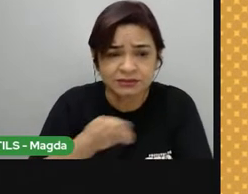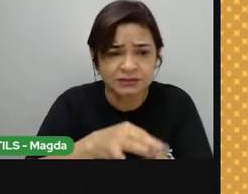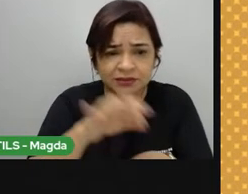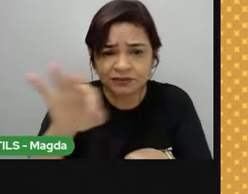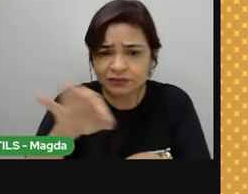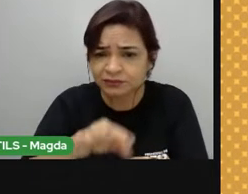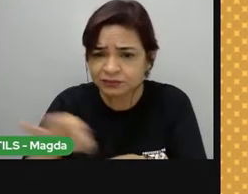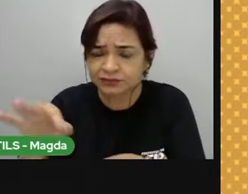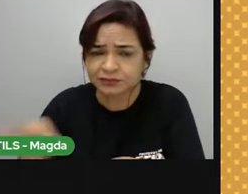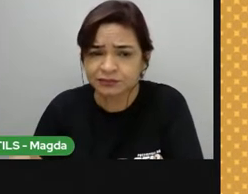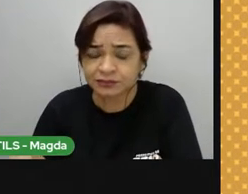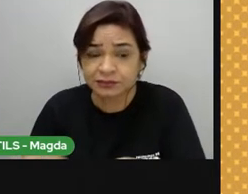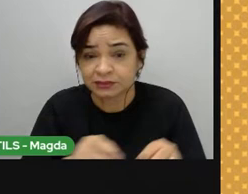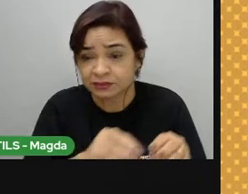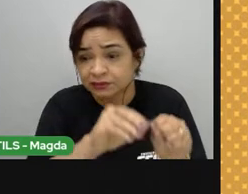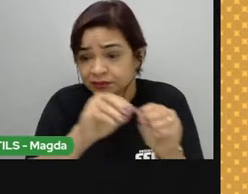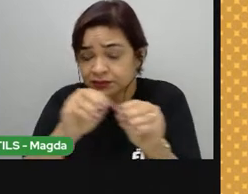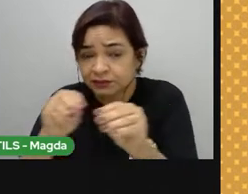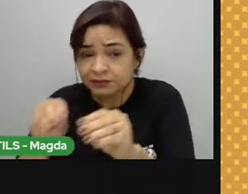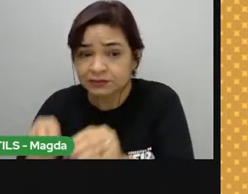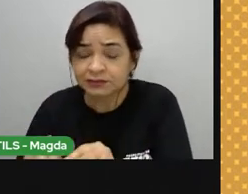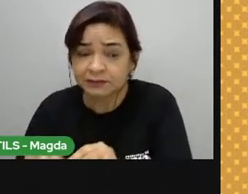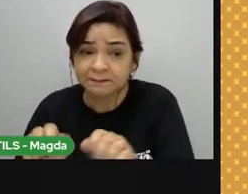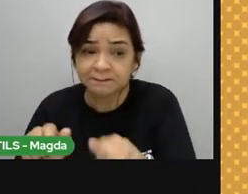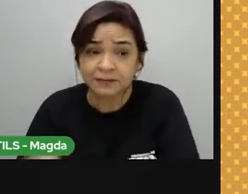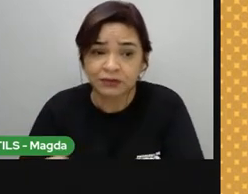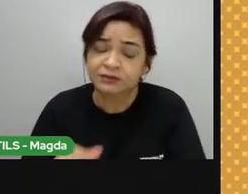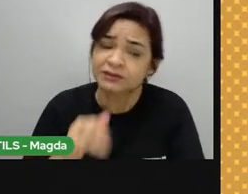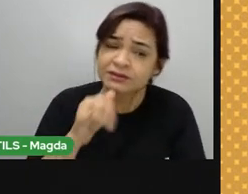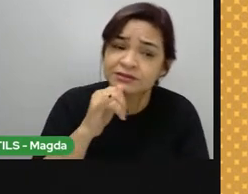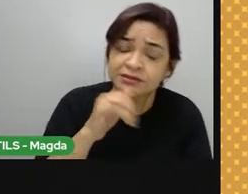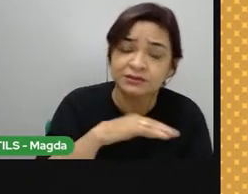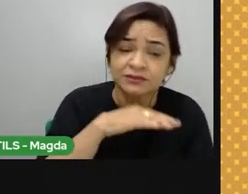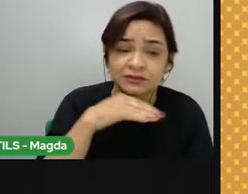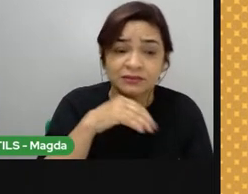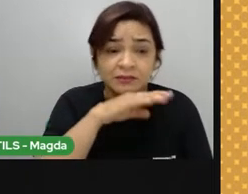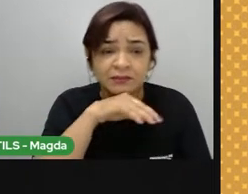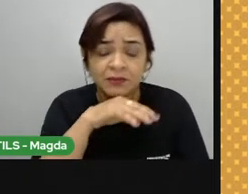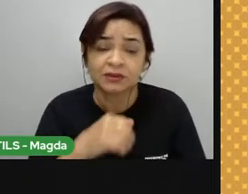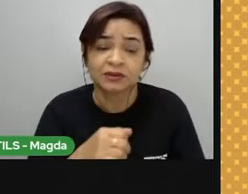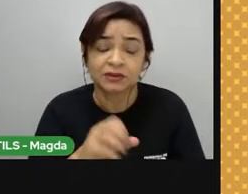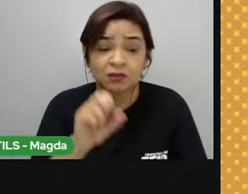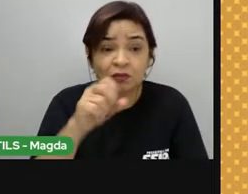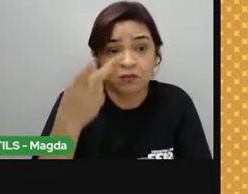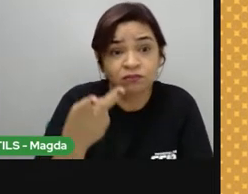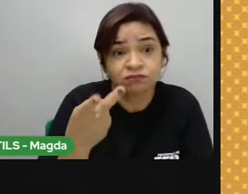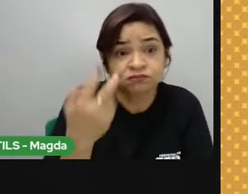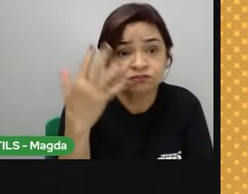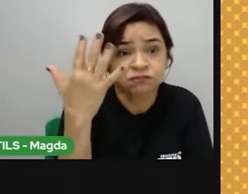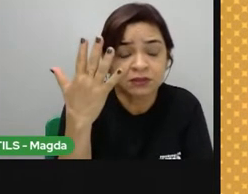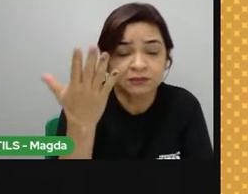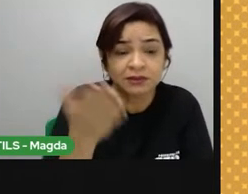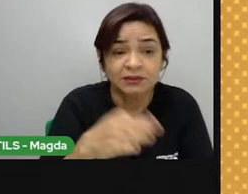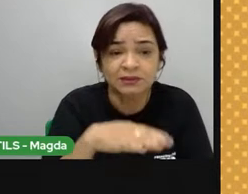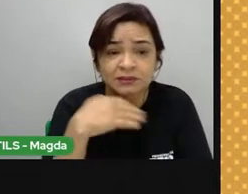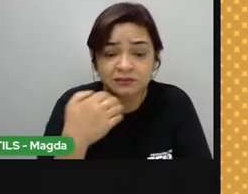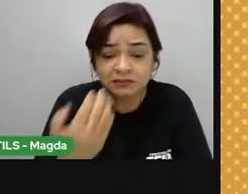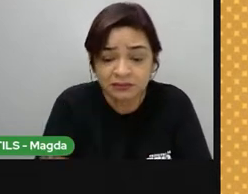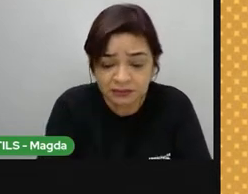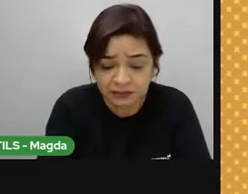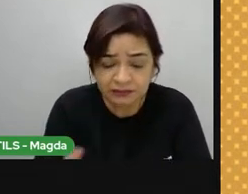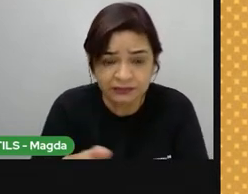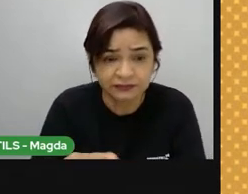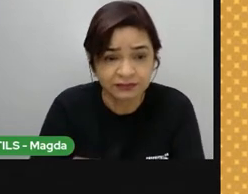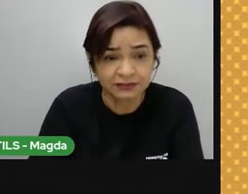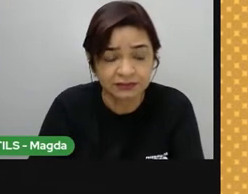sedimentos vão sendo levados, eles podem cobrir um animal que morreu, uma planta também que morreu ali naquele lugar. E isso vai deixar ele